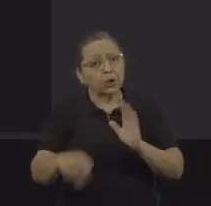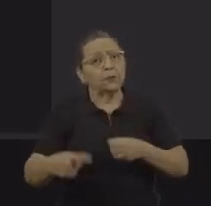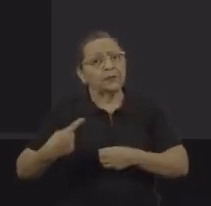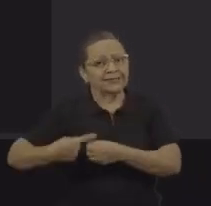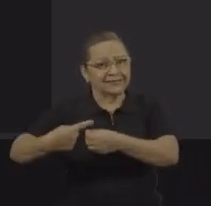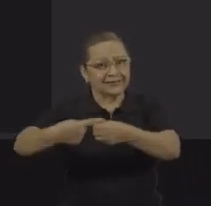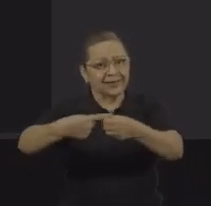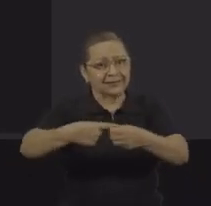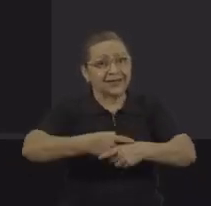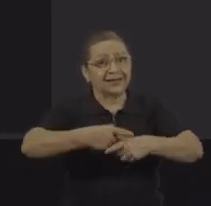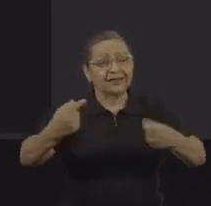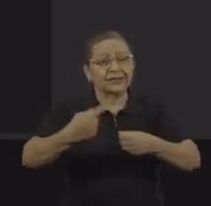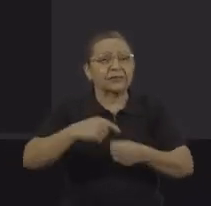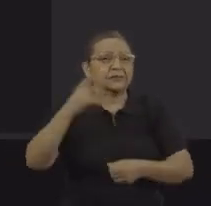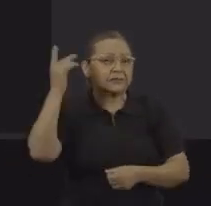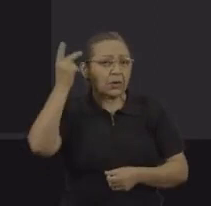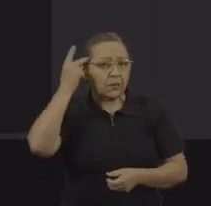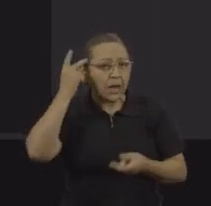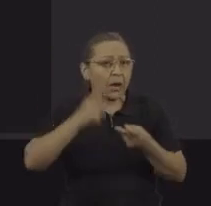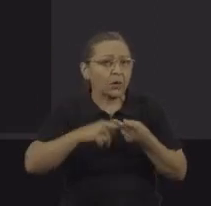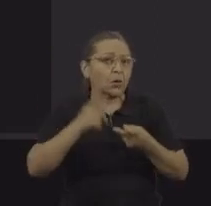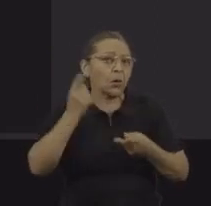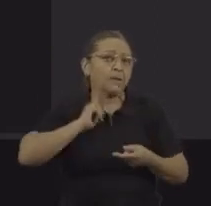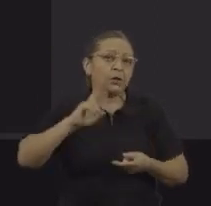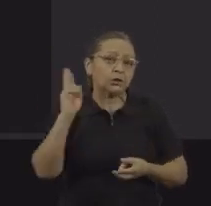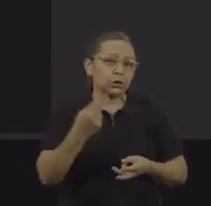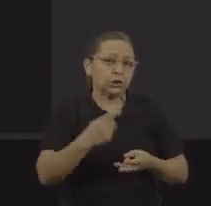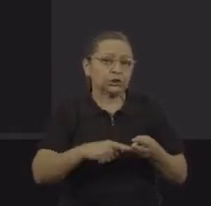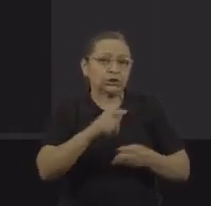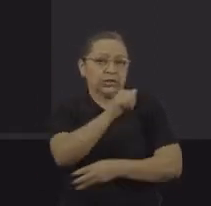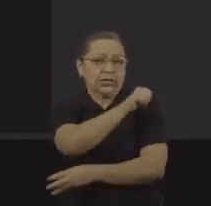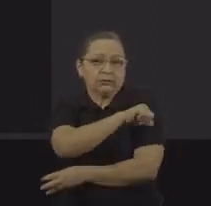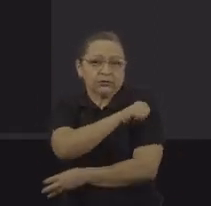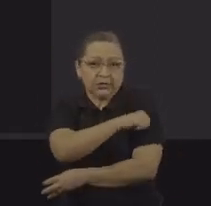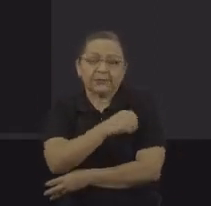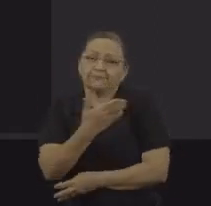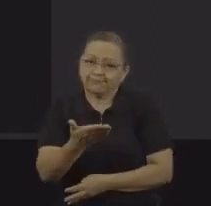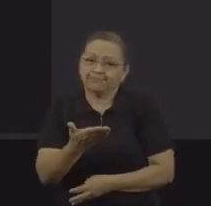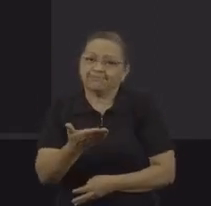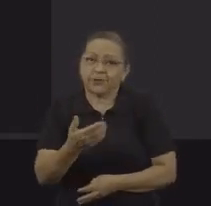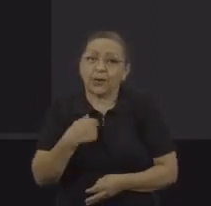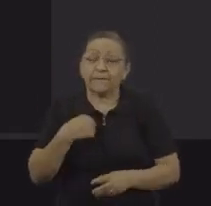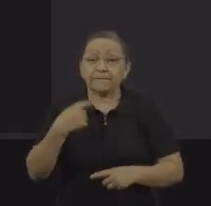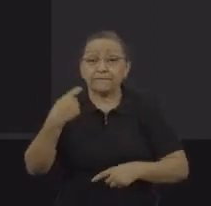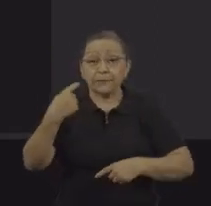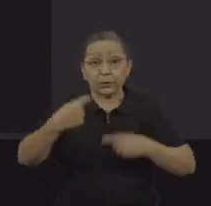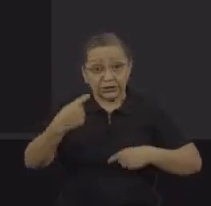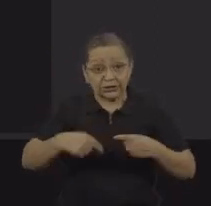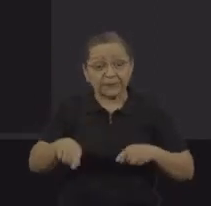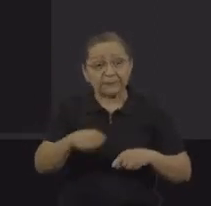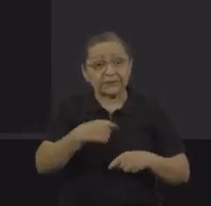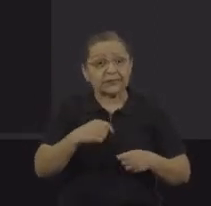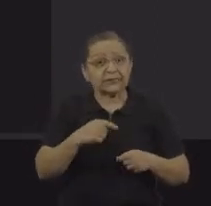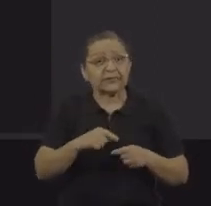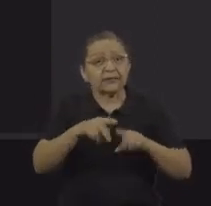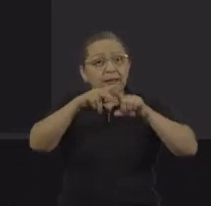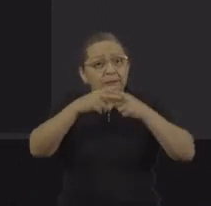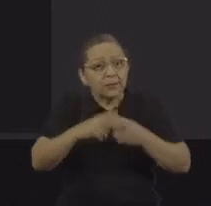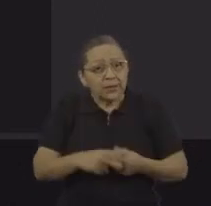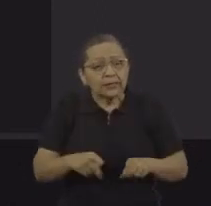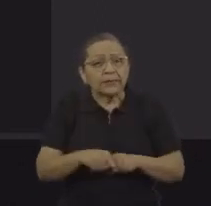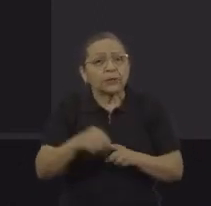de grandes cidades como São Paulo, Belo Horizonte, Rio de Janeiro. Então eu acho que a política pública também teve esse aprimoramento no